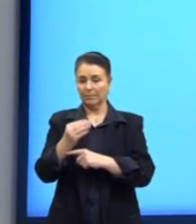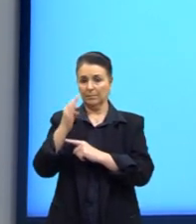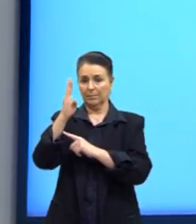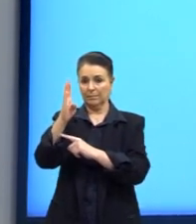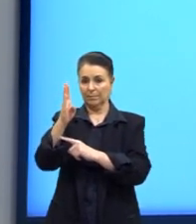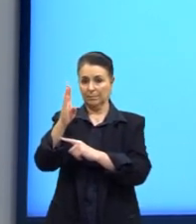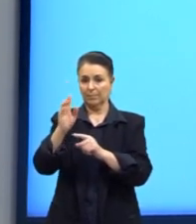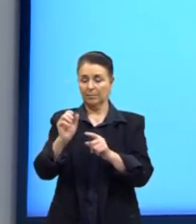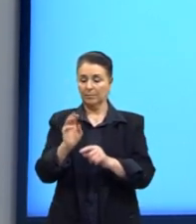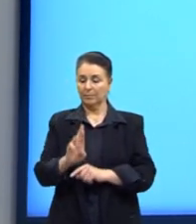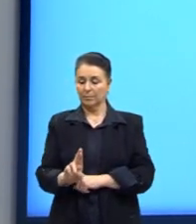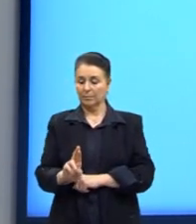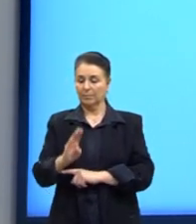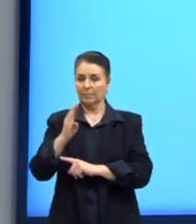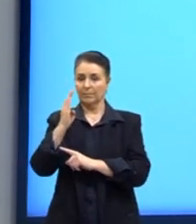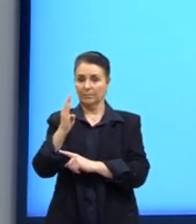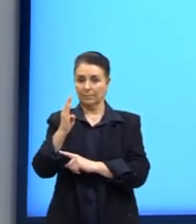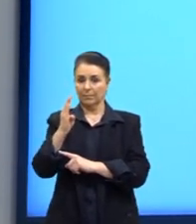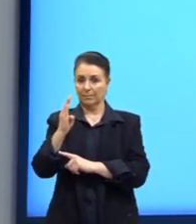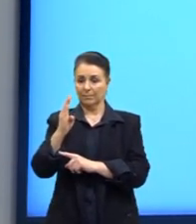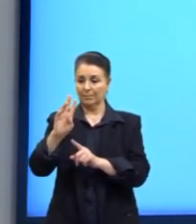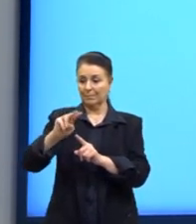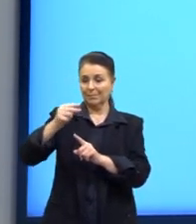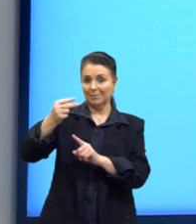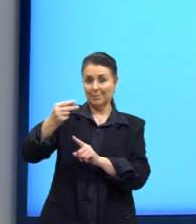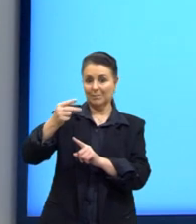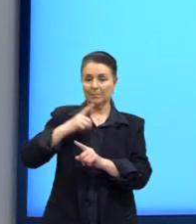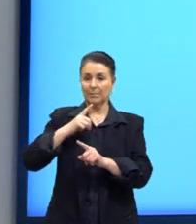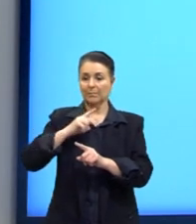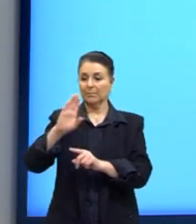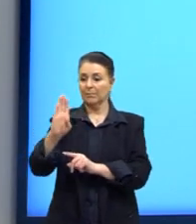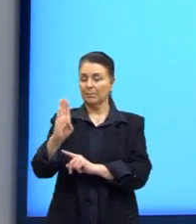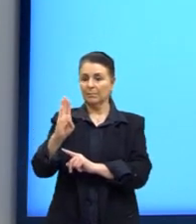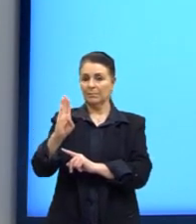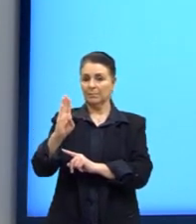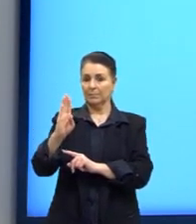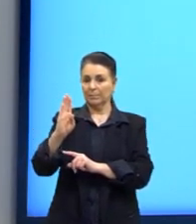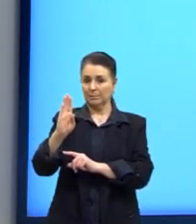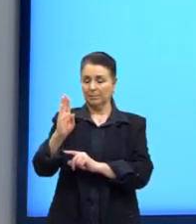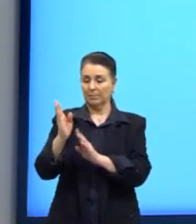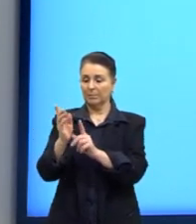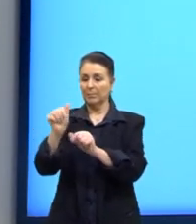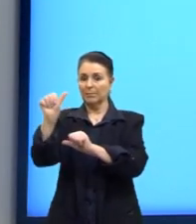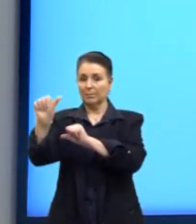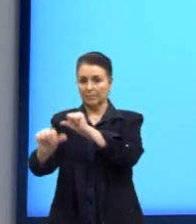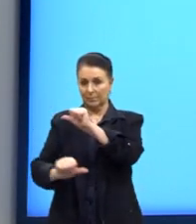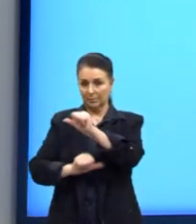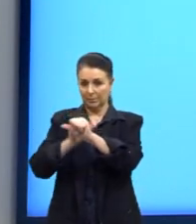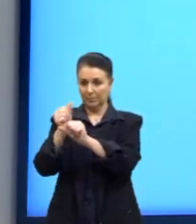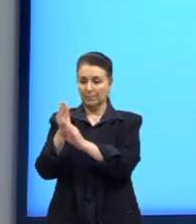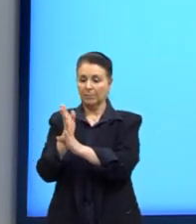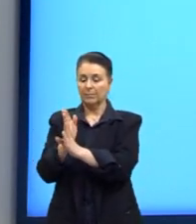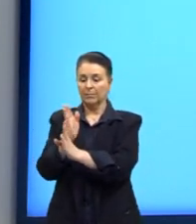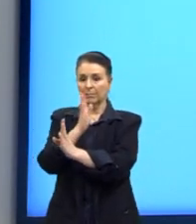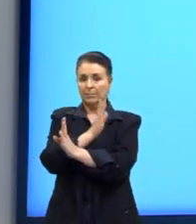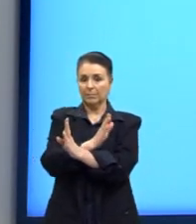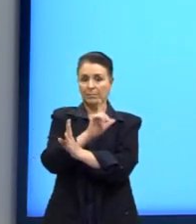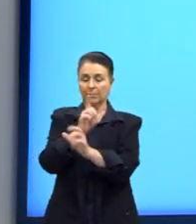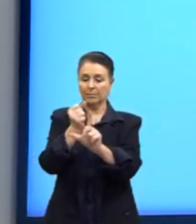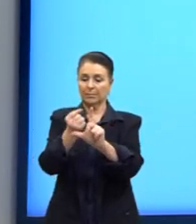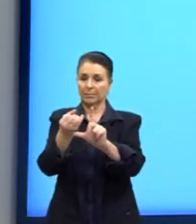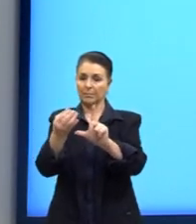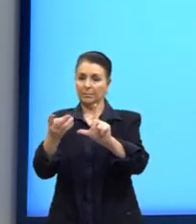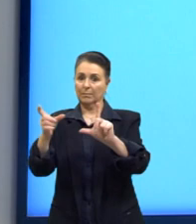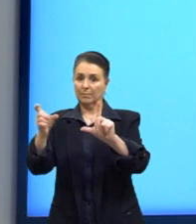no logaritmando. Então, nós podemos pegar o expoente e trazê-lo para frente do logaritmo multiplicando.